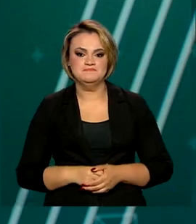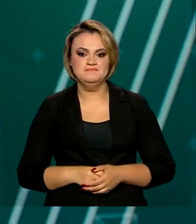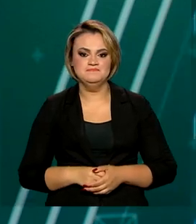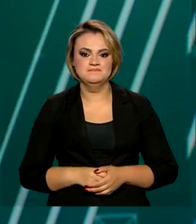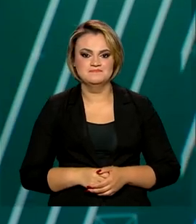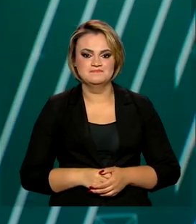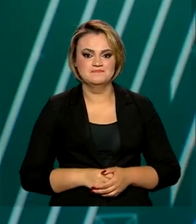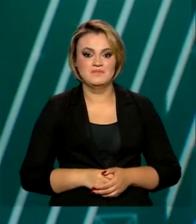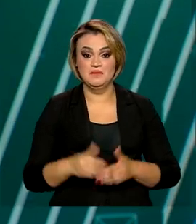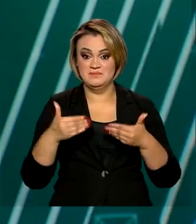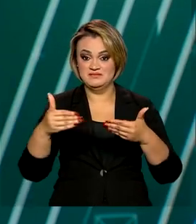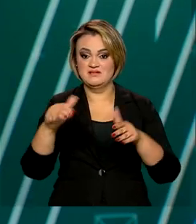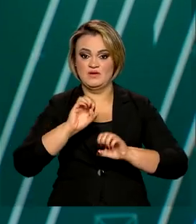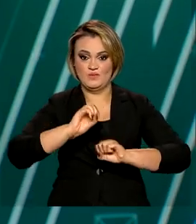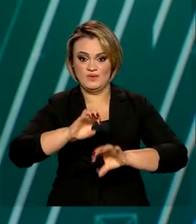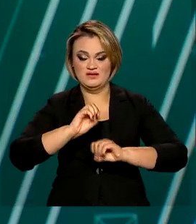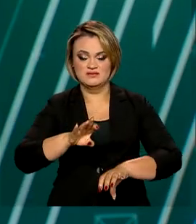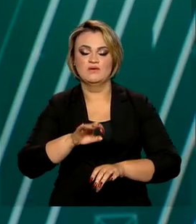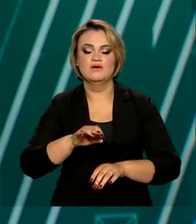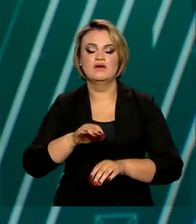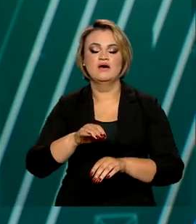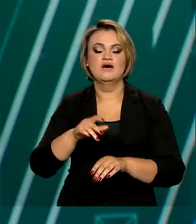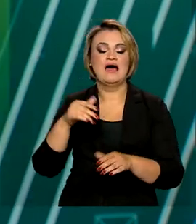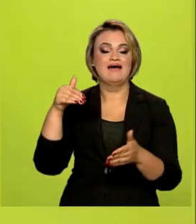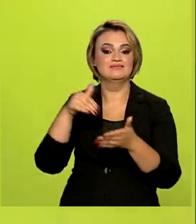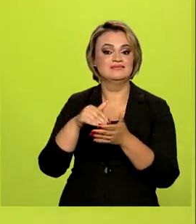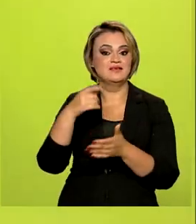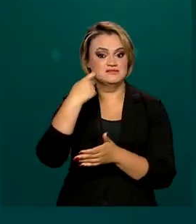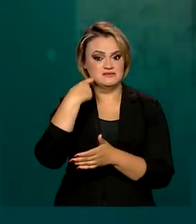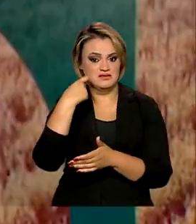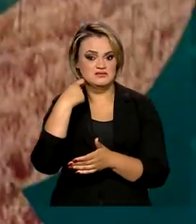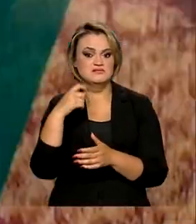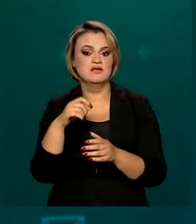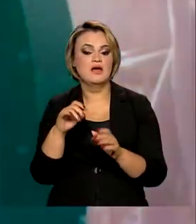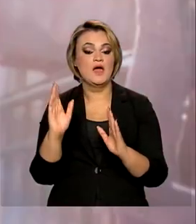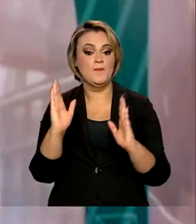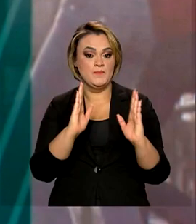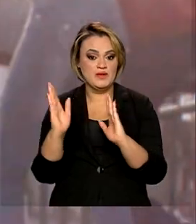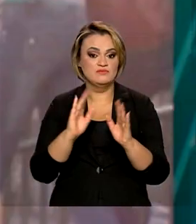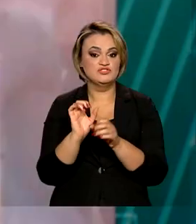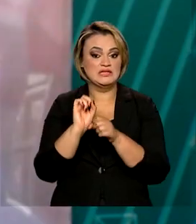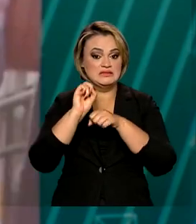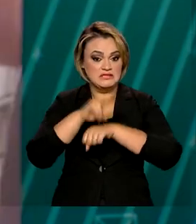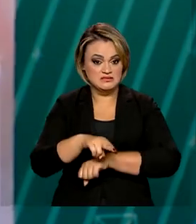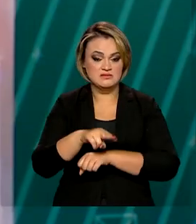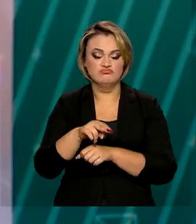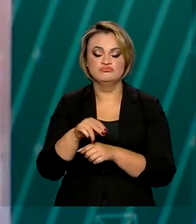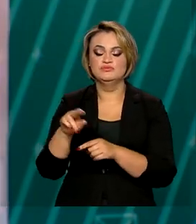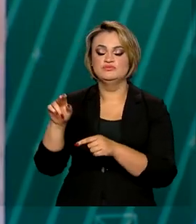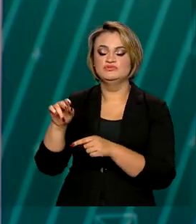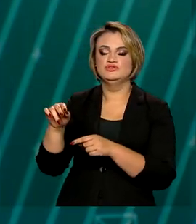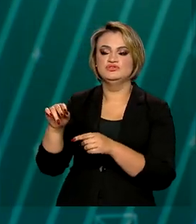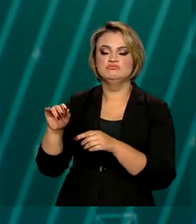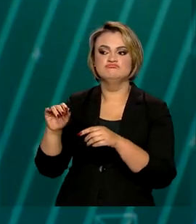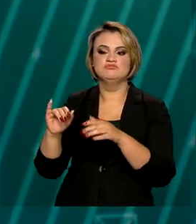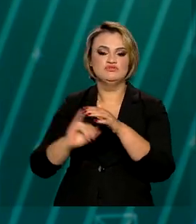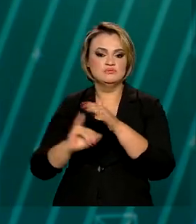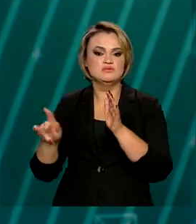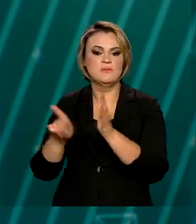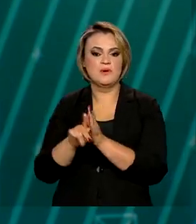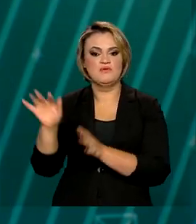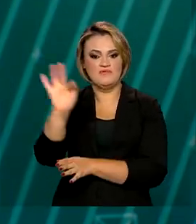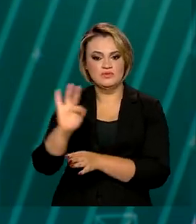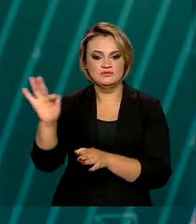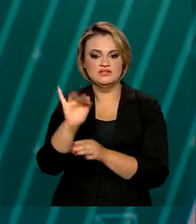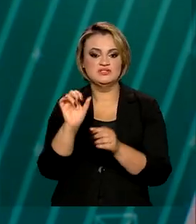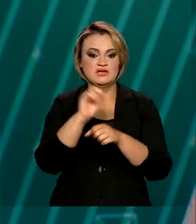O Ministério da Educação prorrogou até sexta-feira, dia 22, o prazo de adesão de instituições de ensino superior ao programa